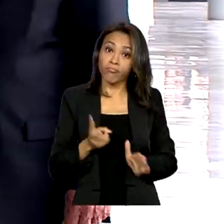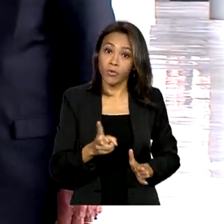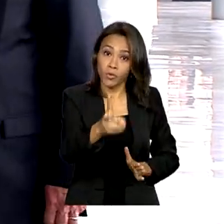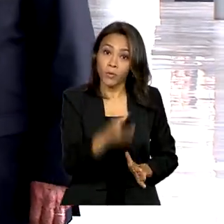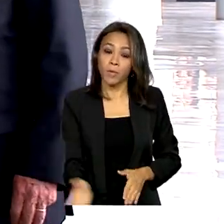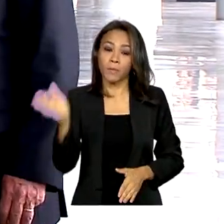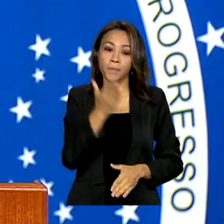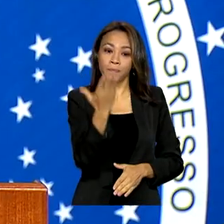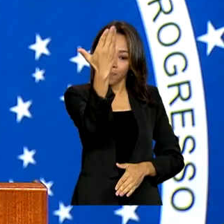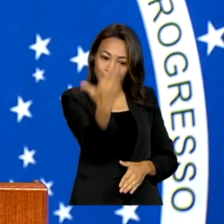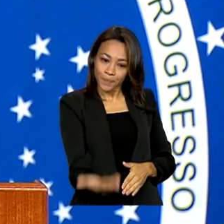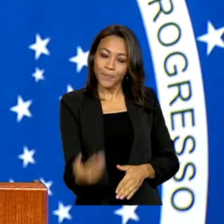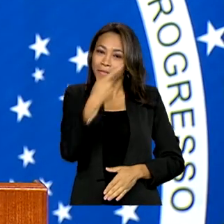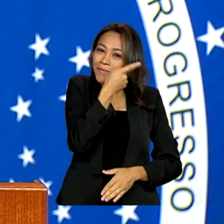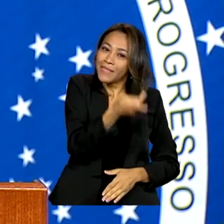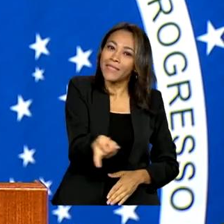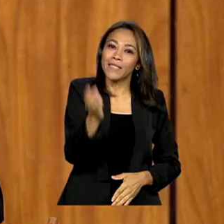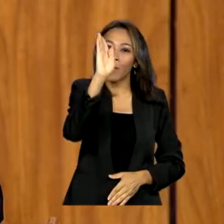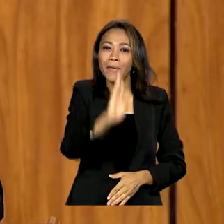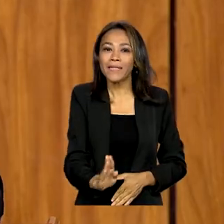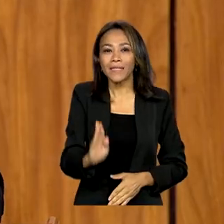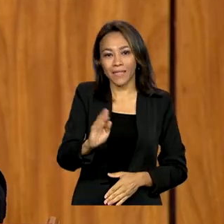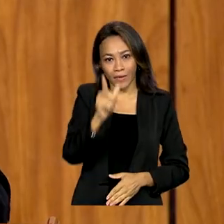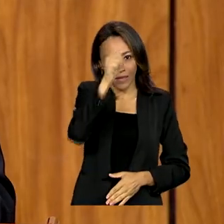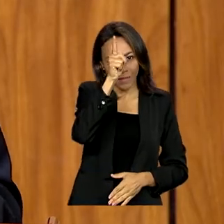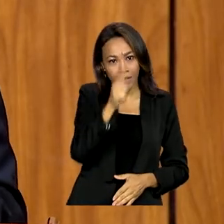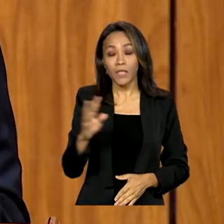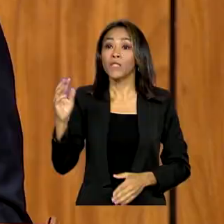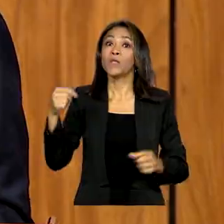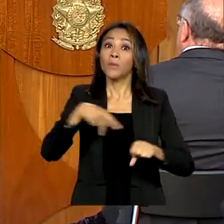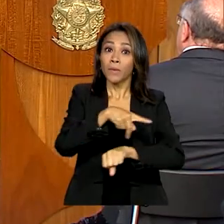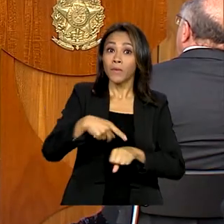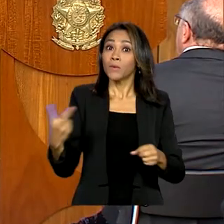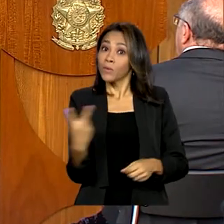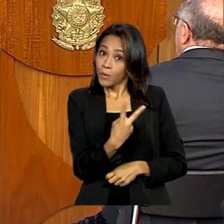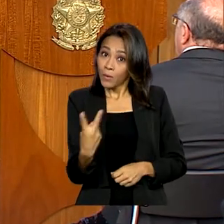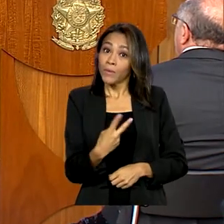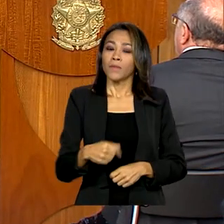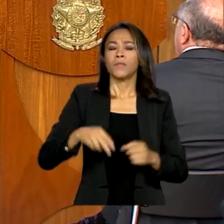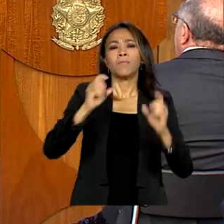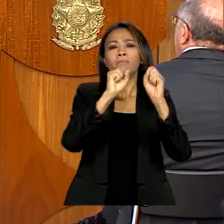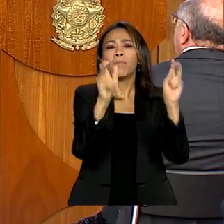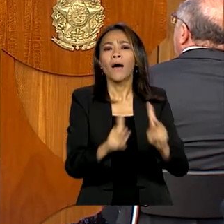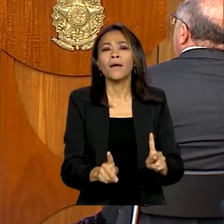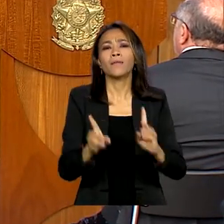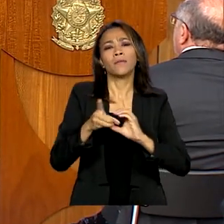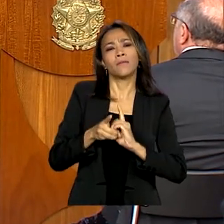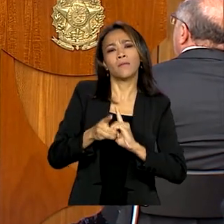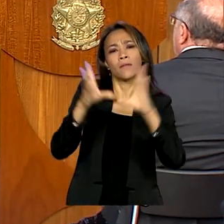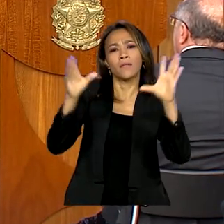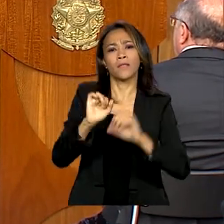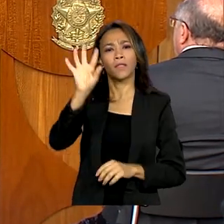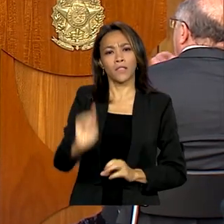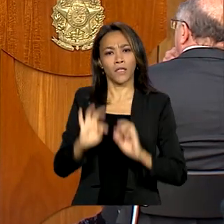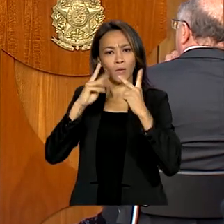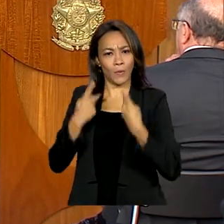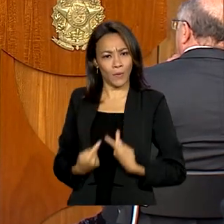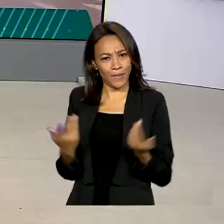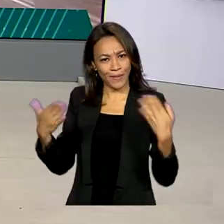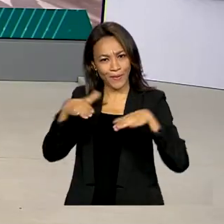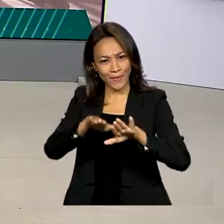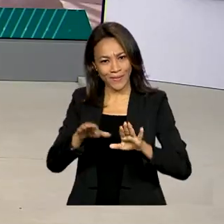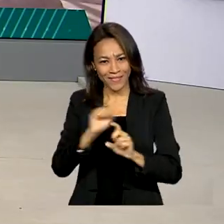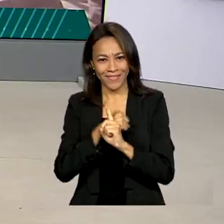alemão Visito Brasil e os dois países reafirmam compromisso com a paz, democracia, direitos humanos e inclusão social.